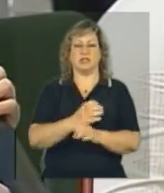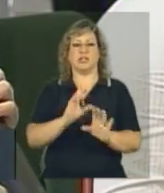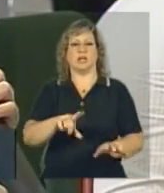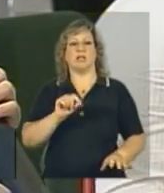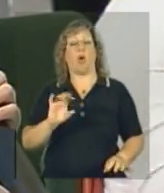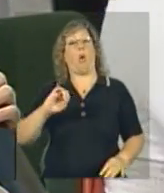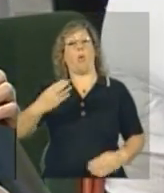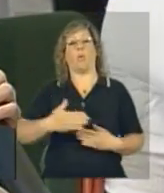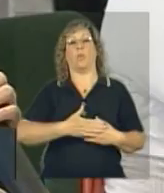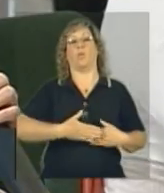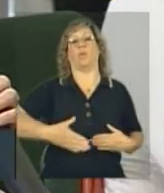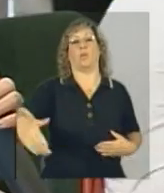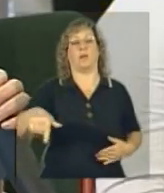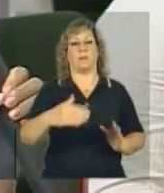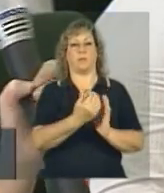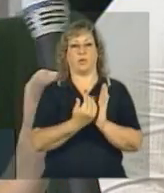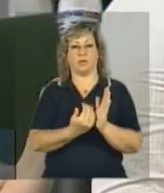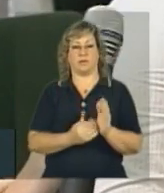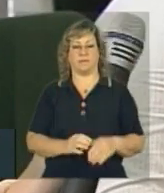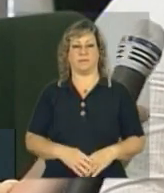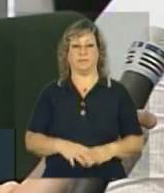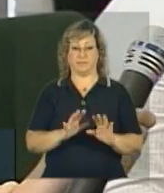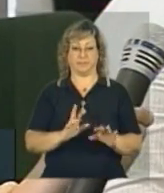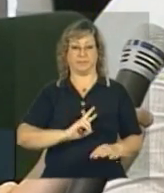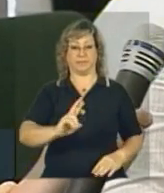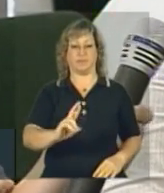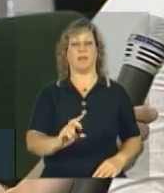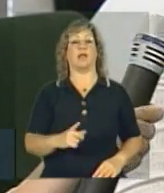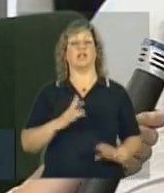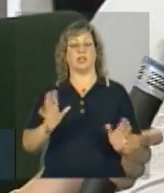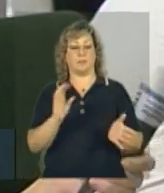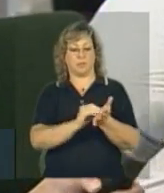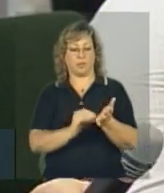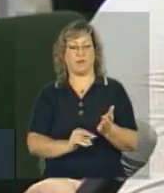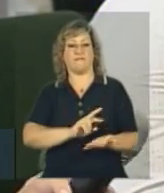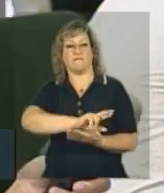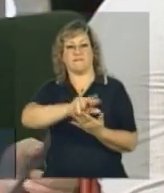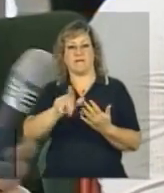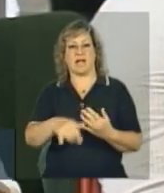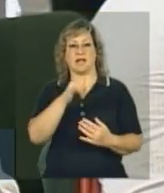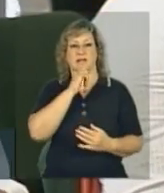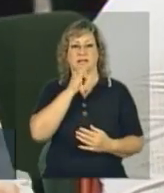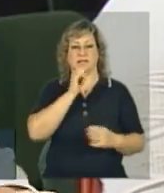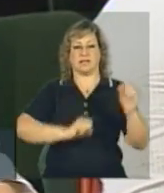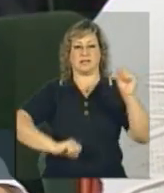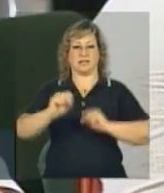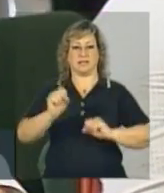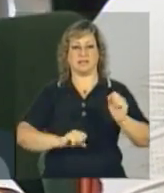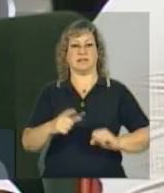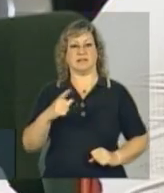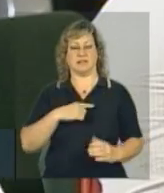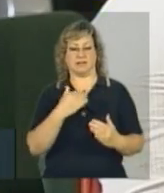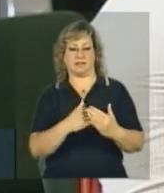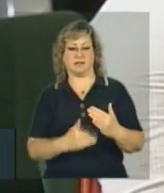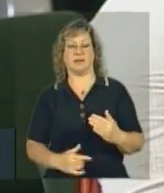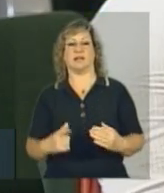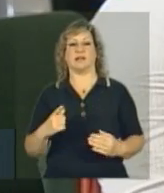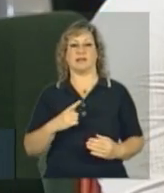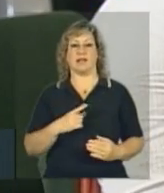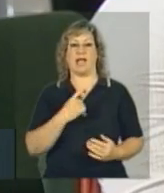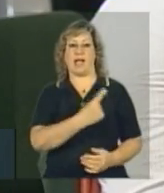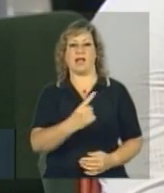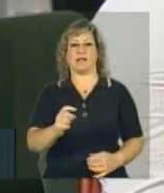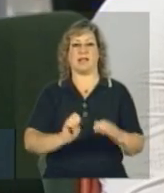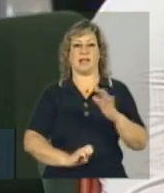definido ou é ao longo do programa? Embaixo, inclusive, nós colocamos várias empresas que estão, por exemplo, dá um exemplo, a BritGas está dando quantas